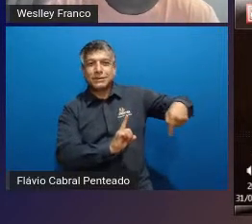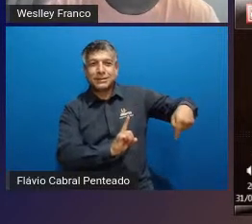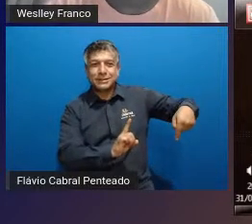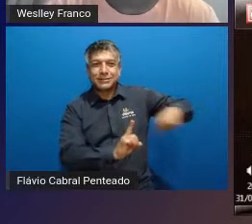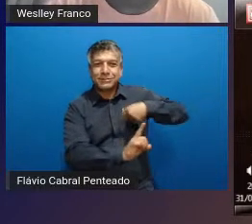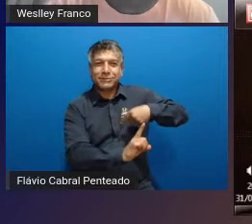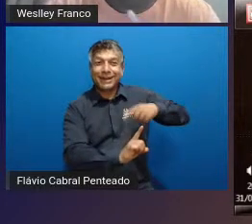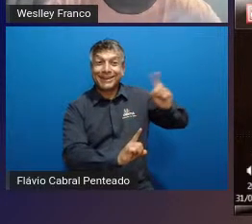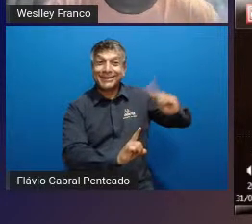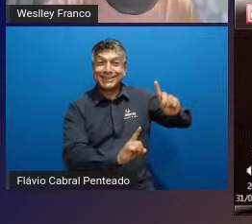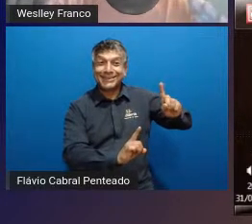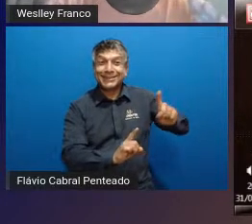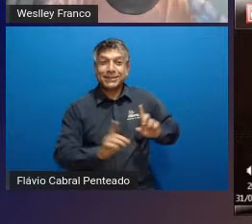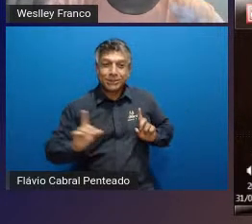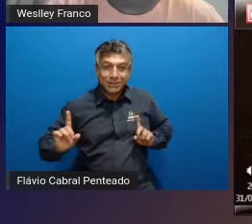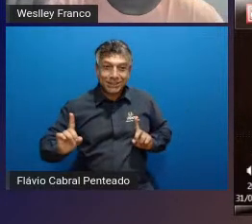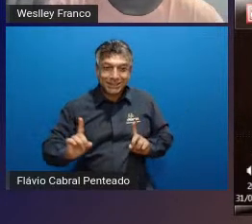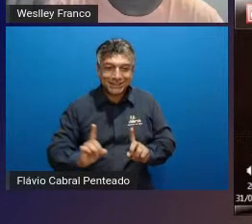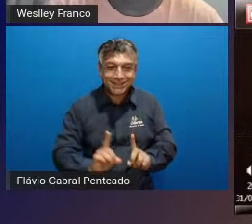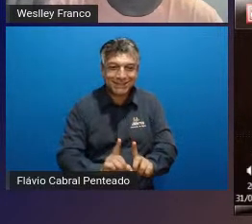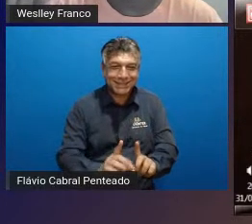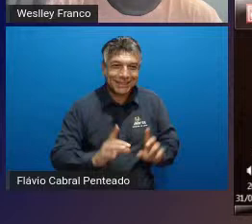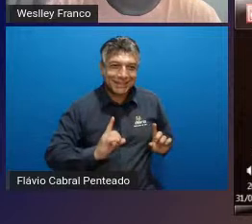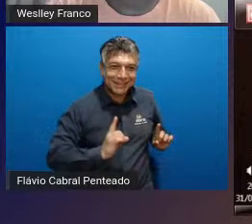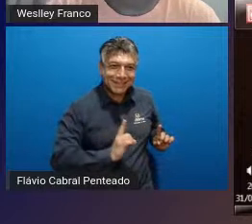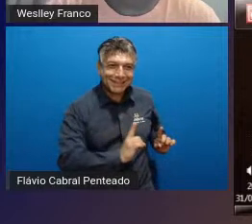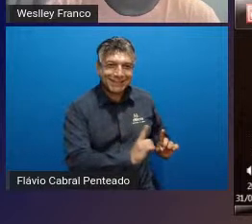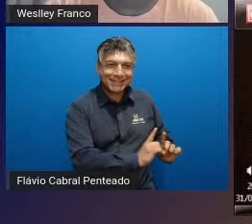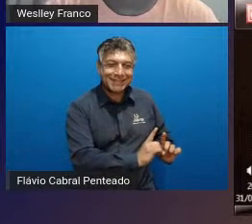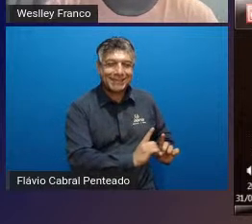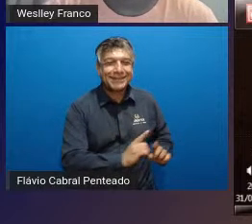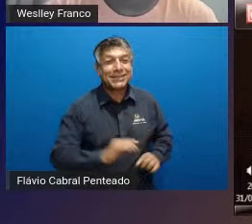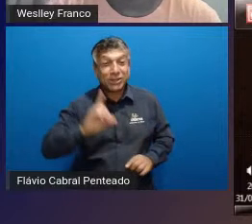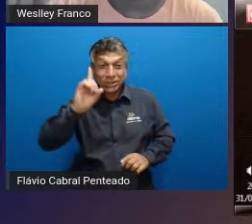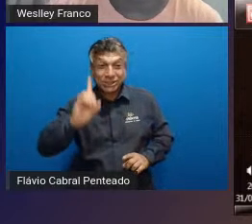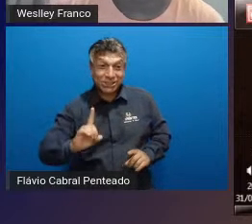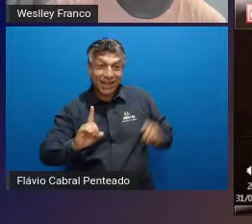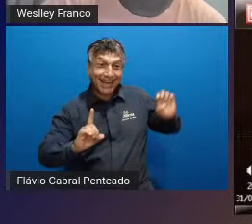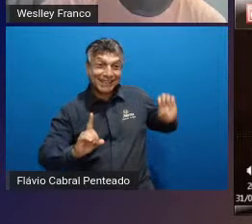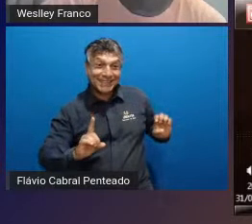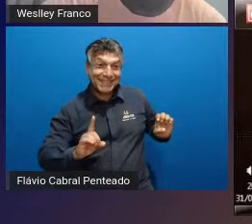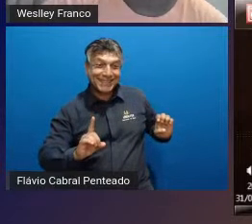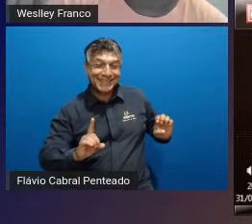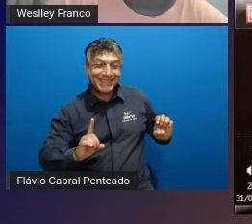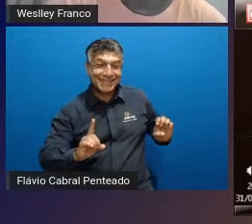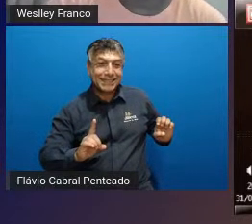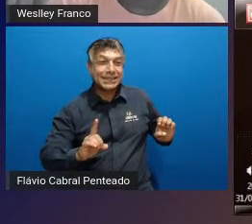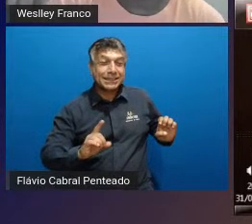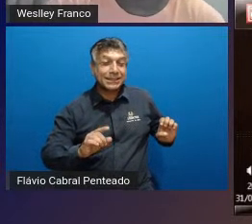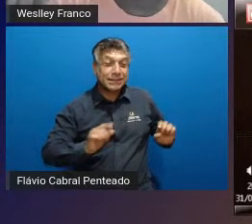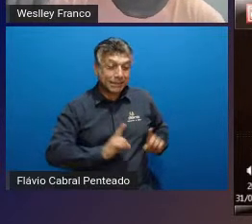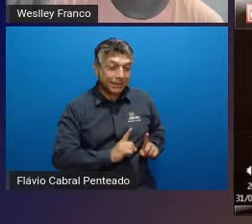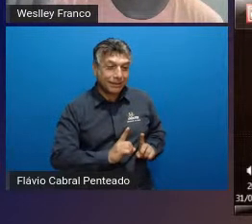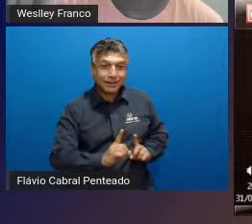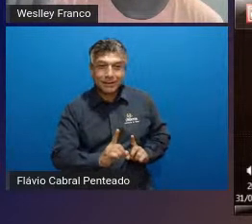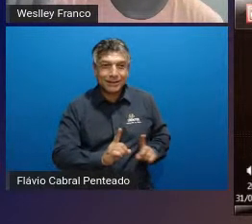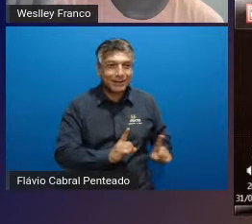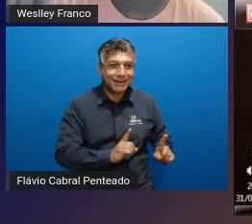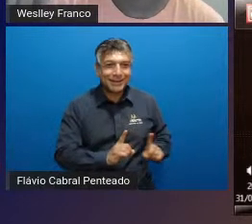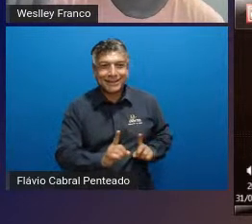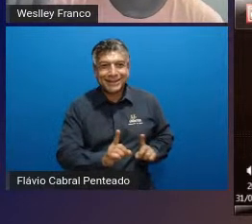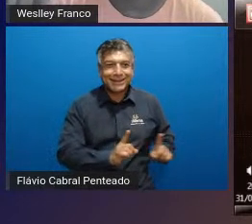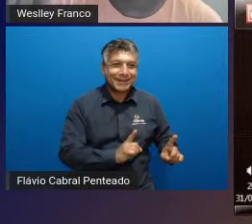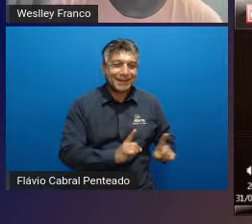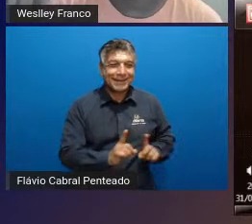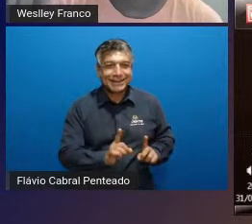que hoje é chamado e o lateral esquerdo tem que ficar atento para uma eventual virada de bola